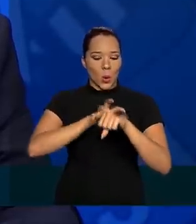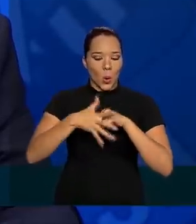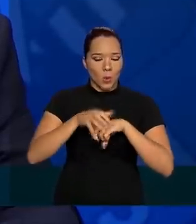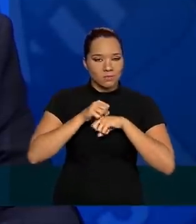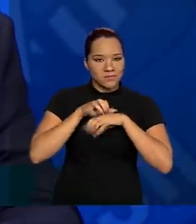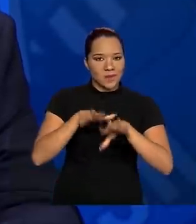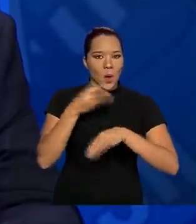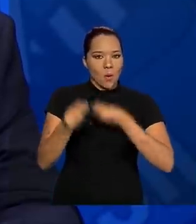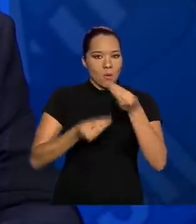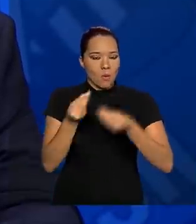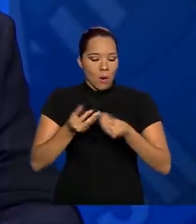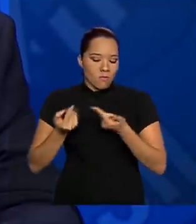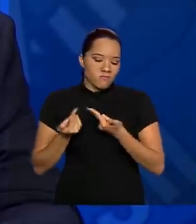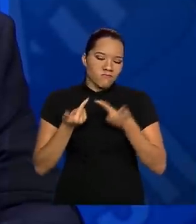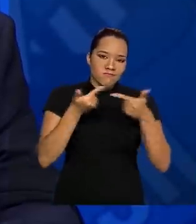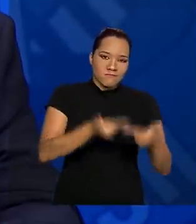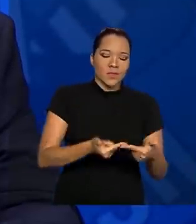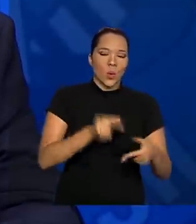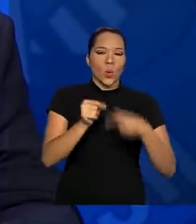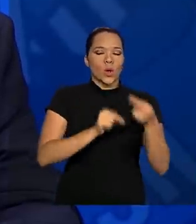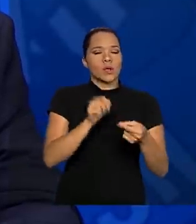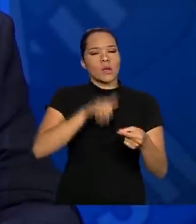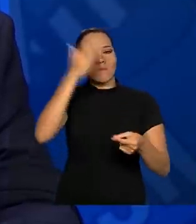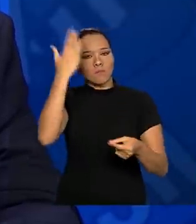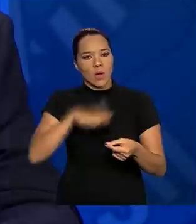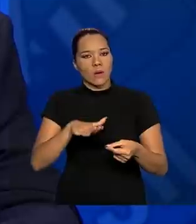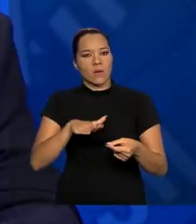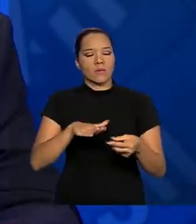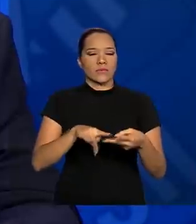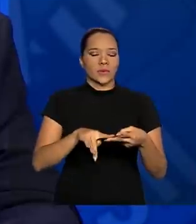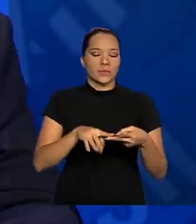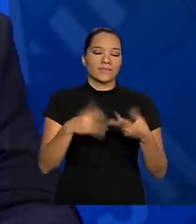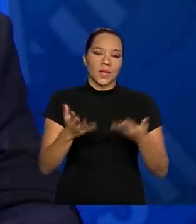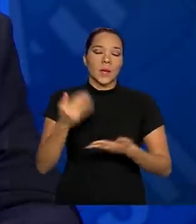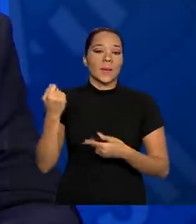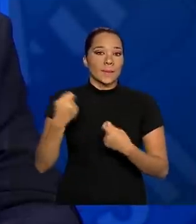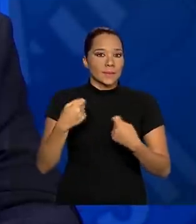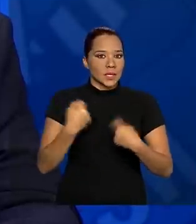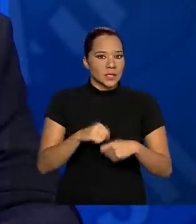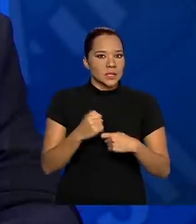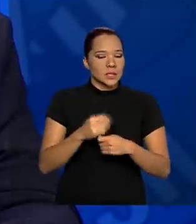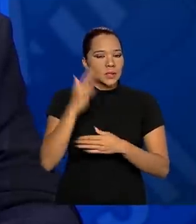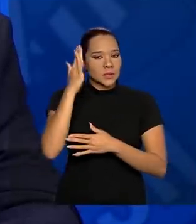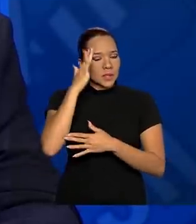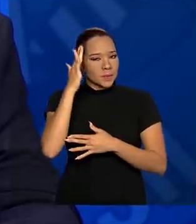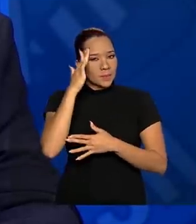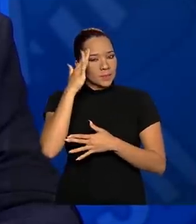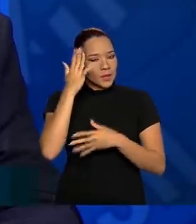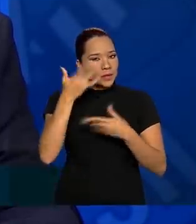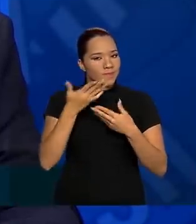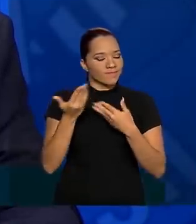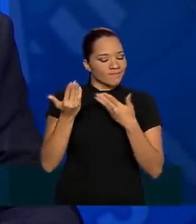enfrentada, do que são evidências, é preciso discernir um pouco melhor